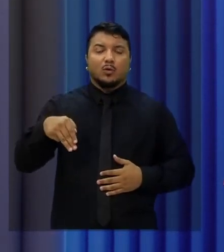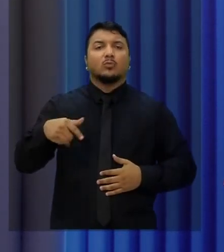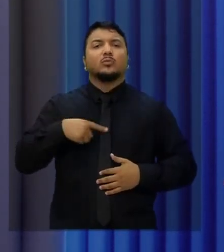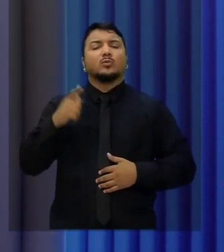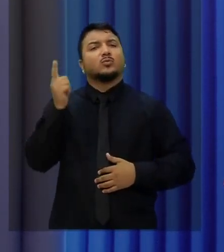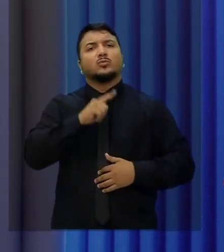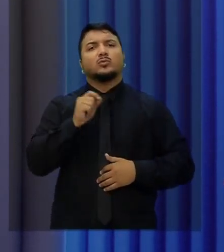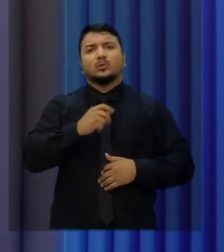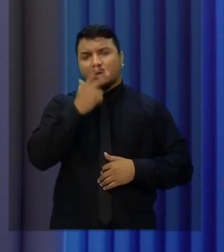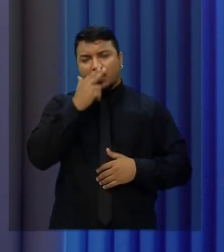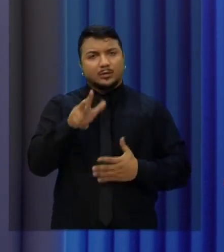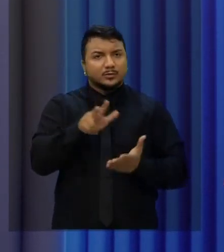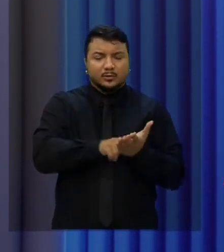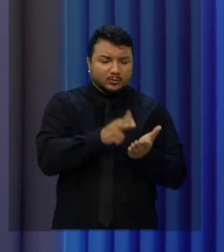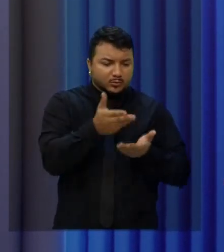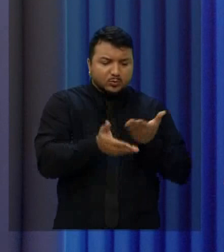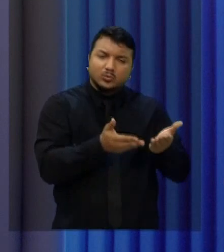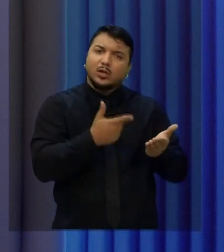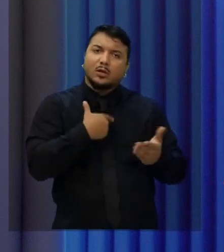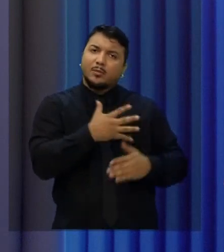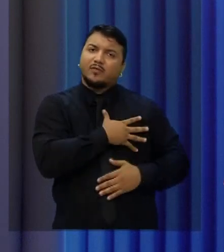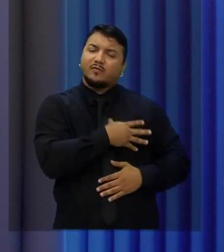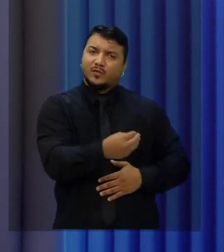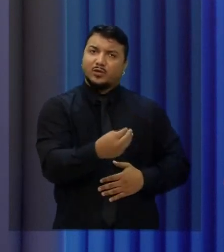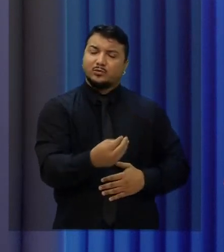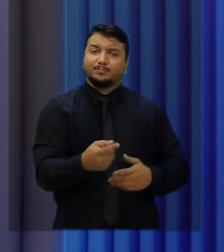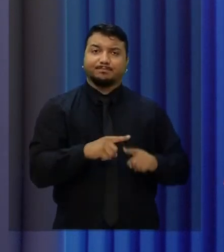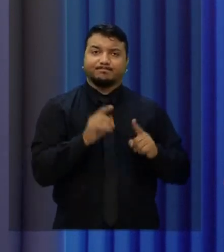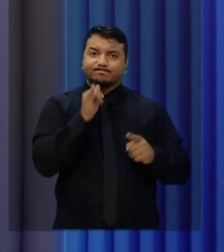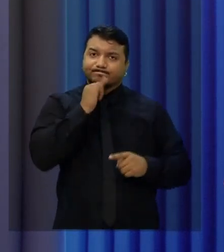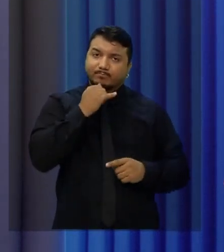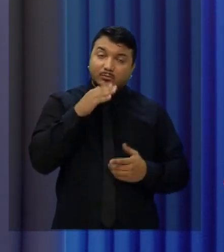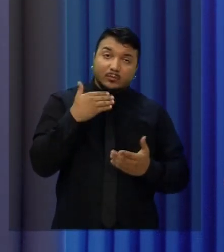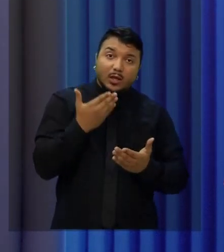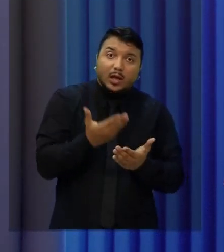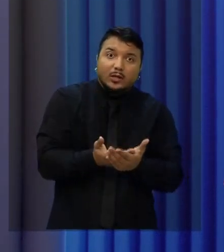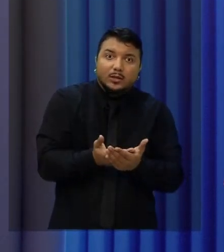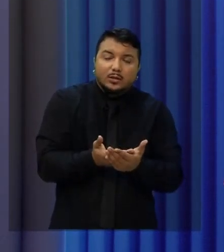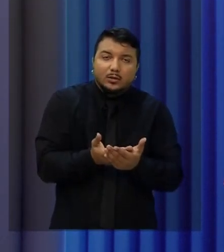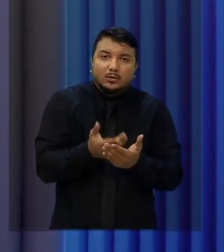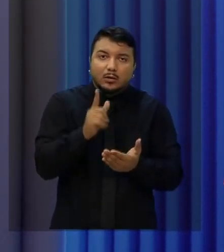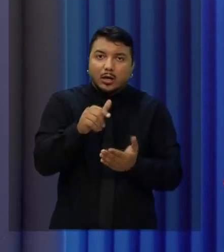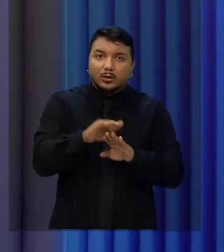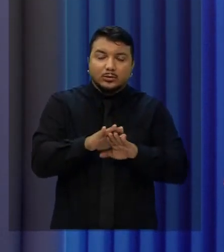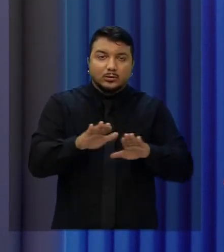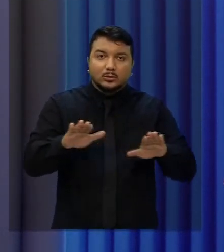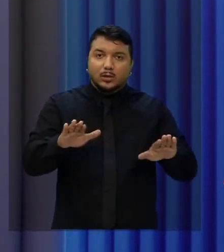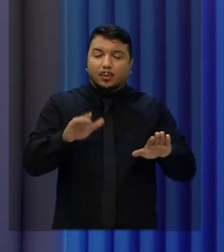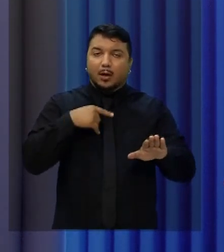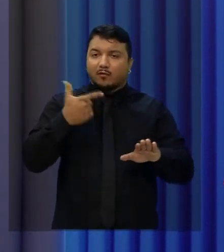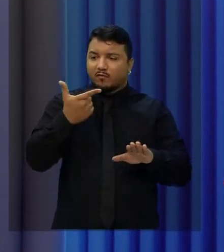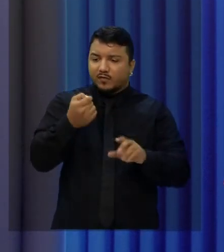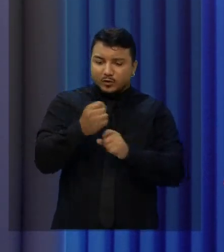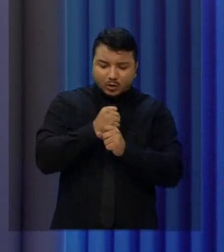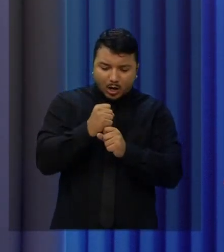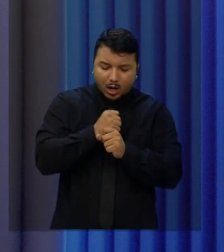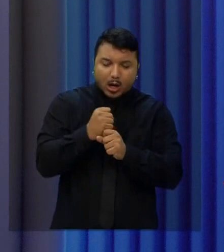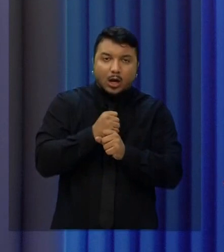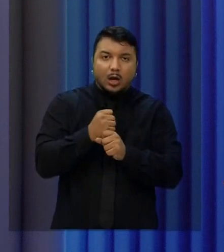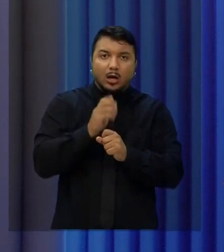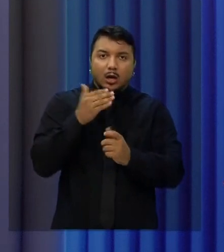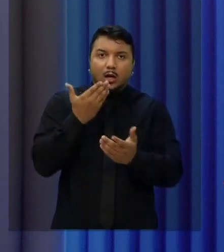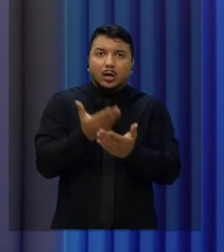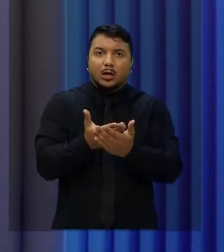tratamento, internação, alguma coisa para minha filha. Infelizmente, essa realidade não mudou. Até hoje, depois de 20 anos, nós não temos